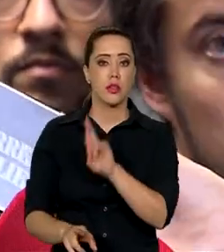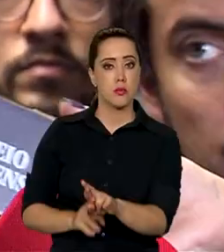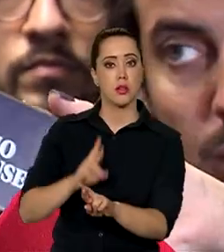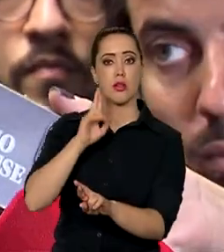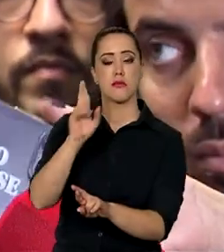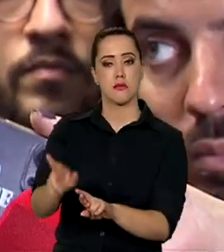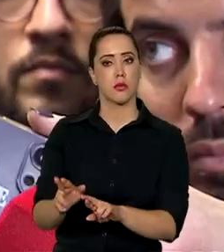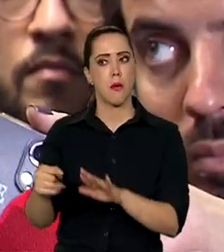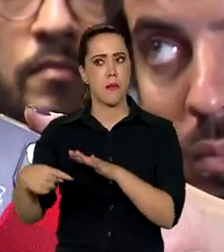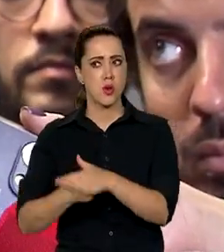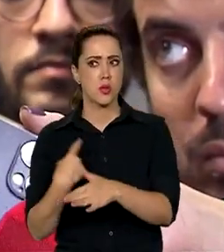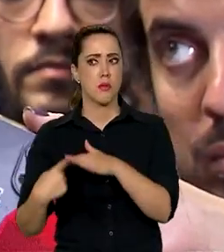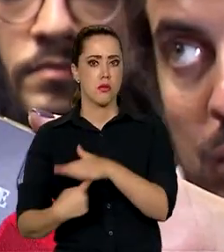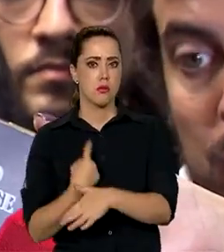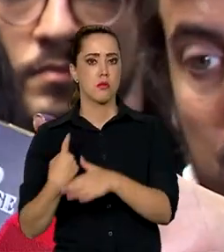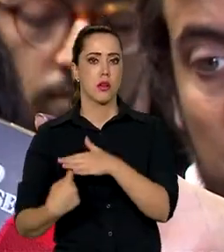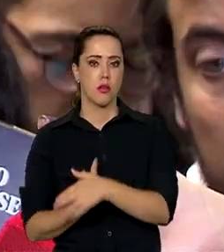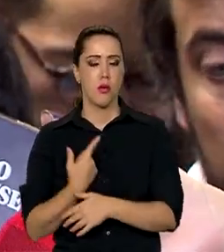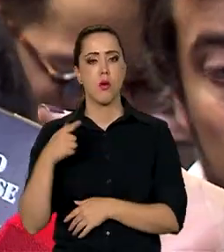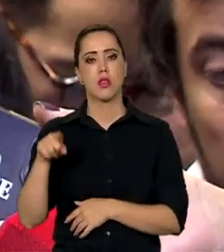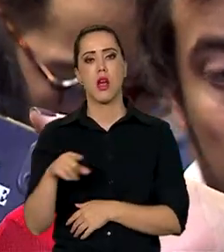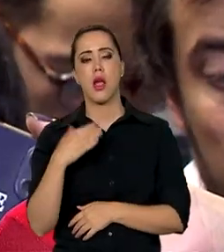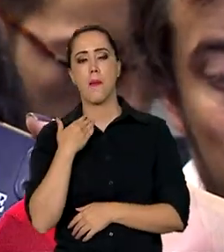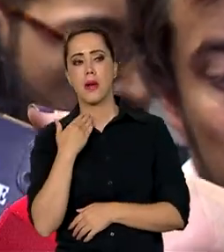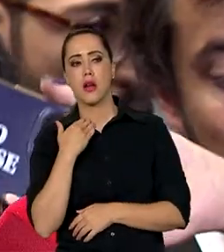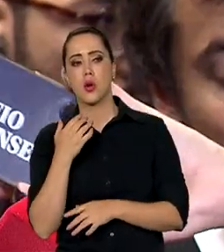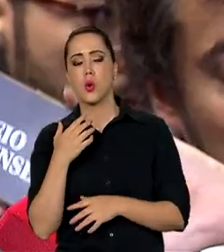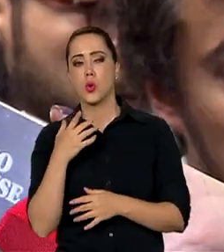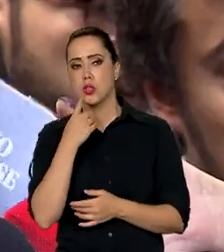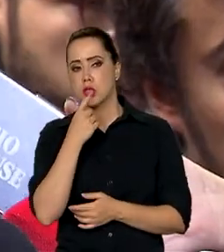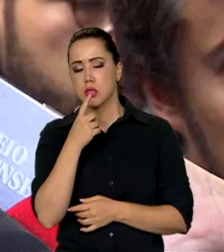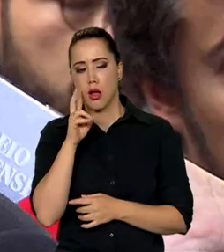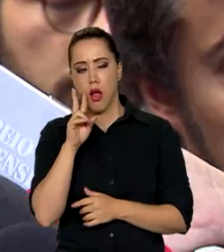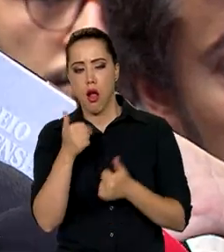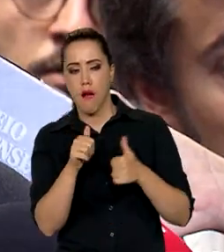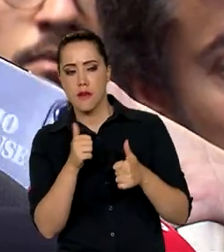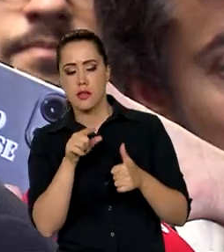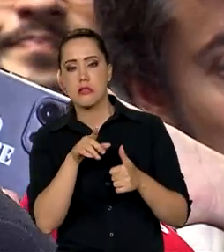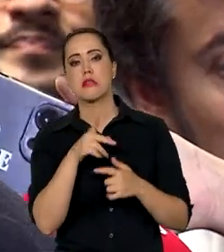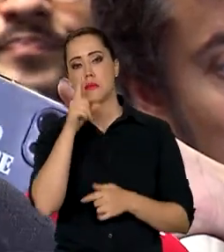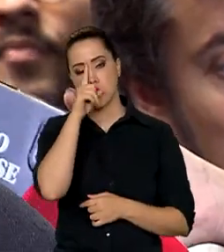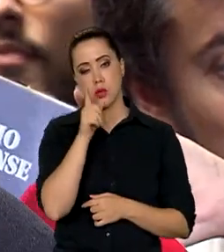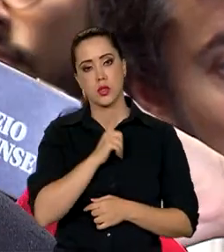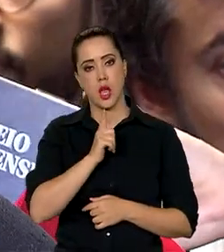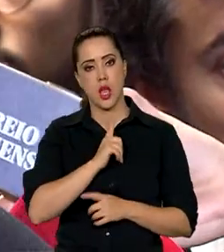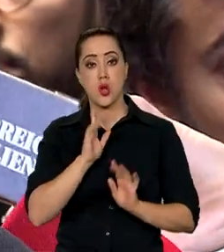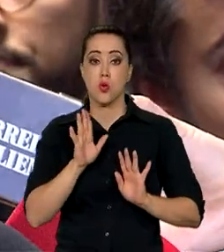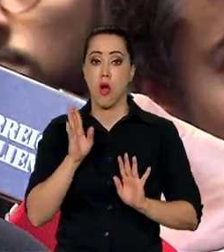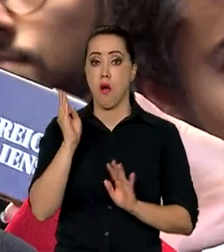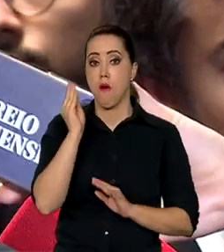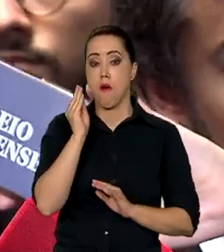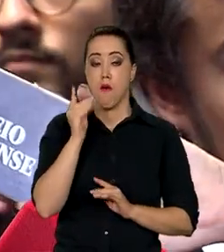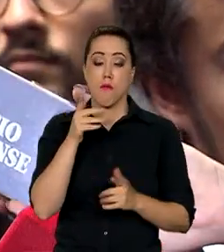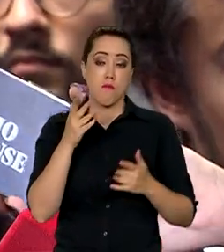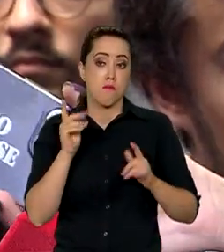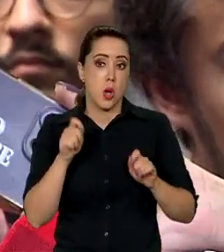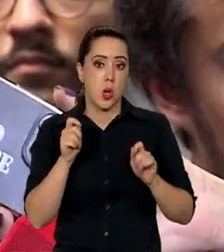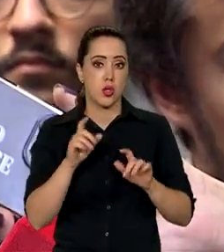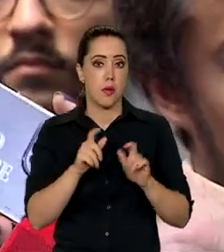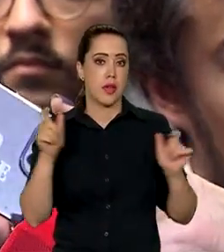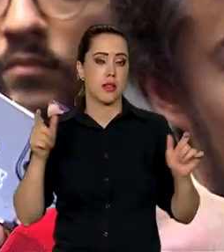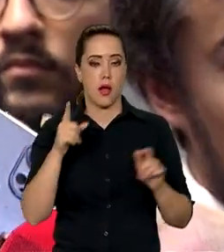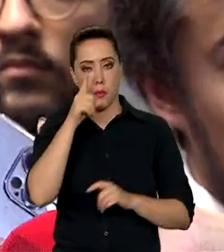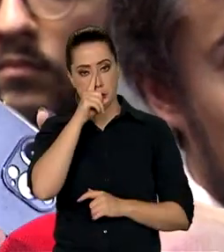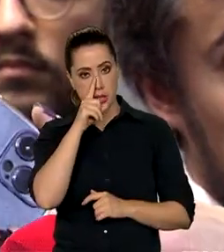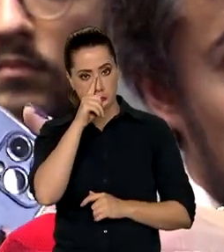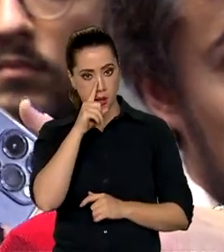sangue identifica-se nesse questionário, tem qualquer fator de risco, qualquer vulnerabilidade, que possa aumentar